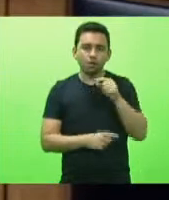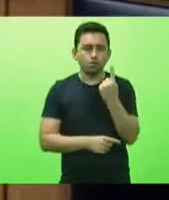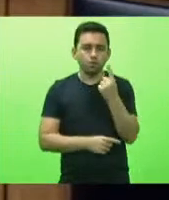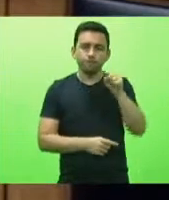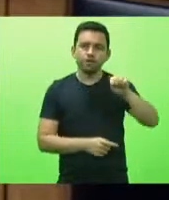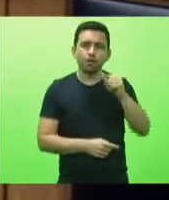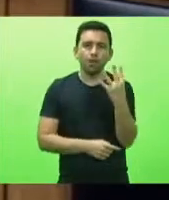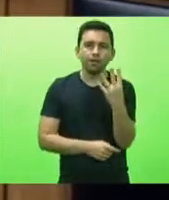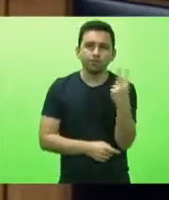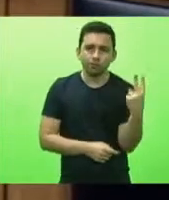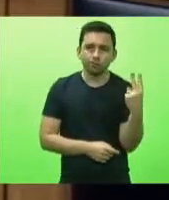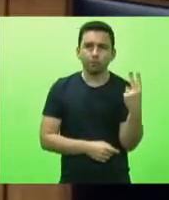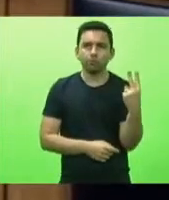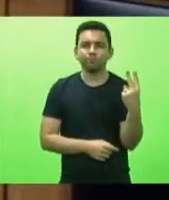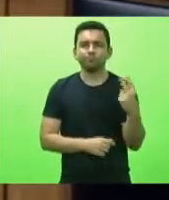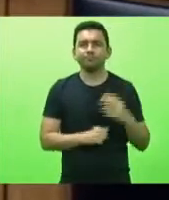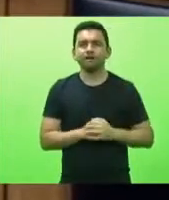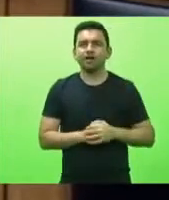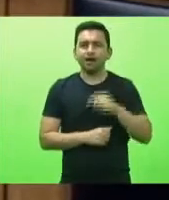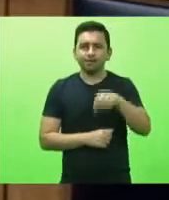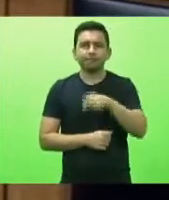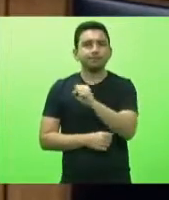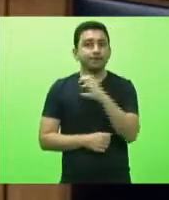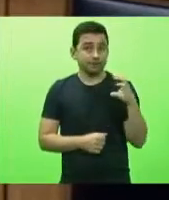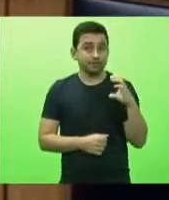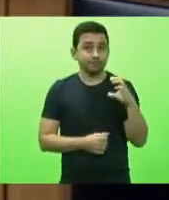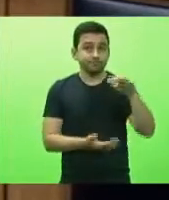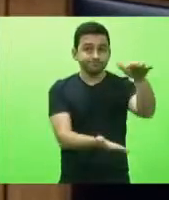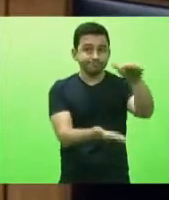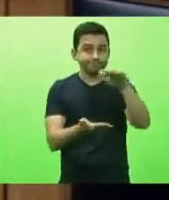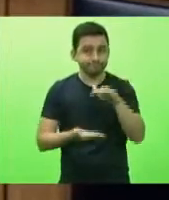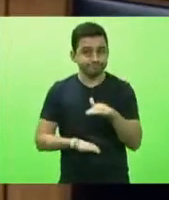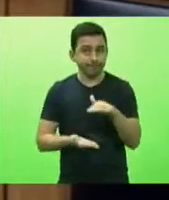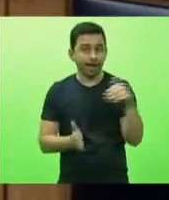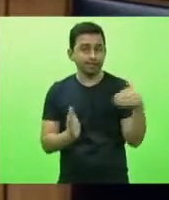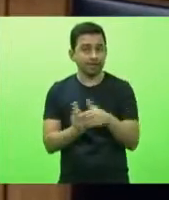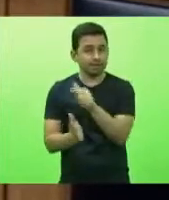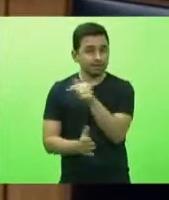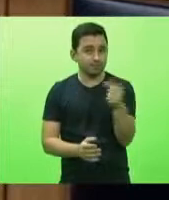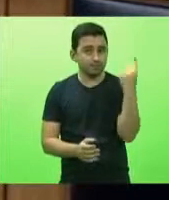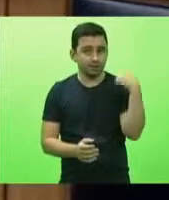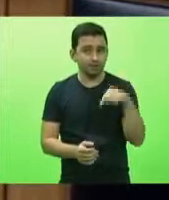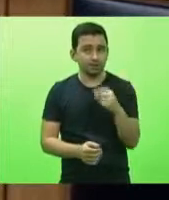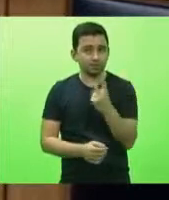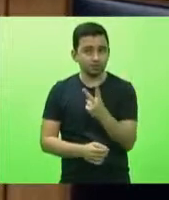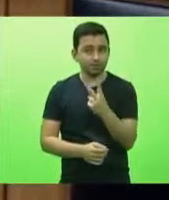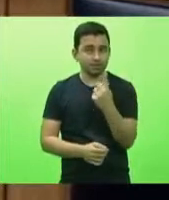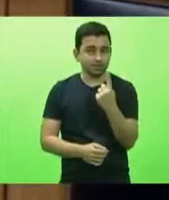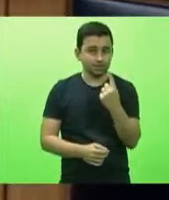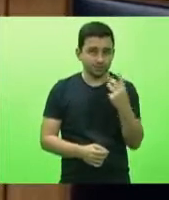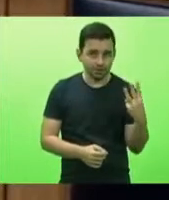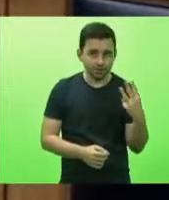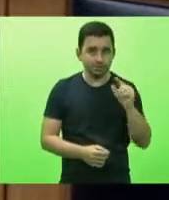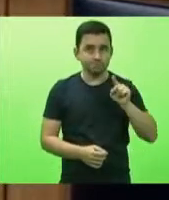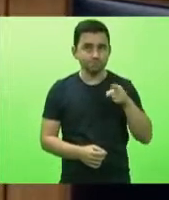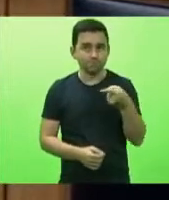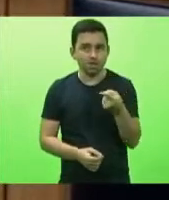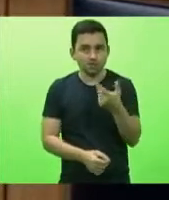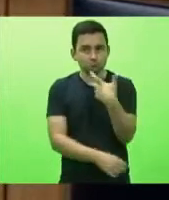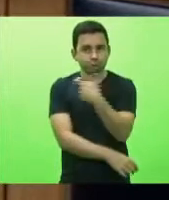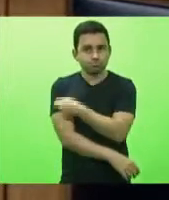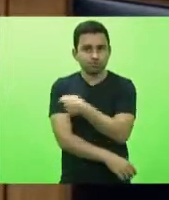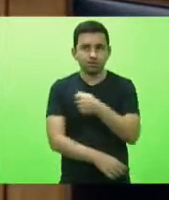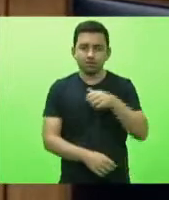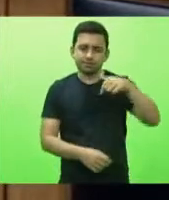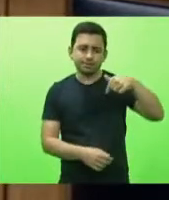Santa Catarina recebeu até pelo menos até semana passada 213 mil doses mas apenas